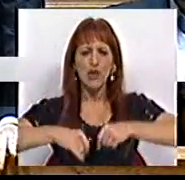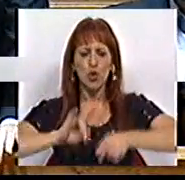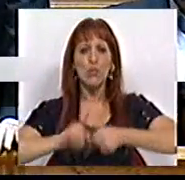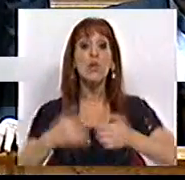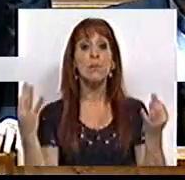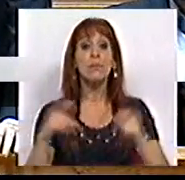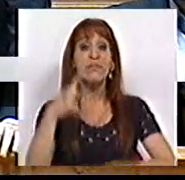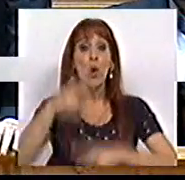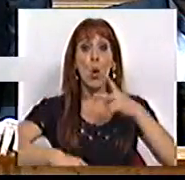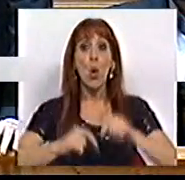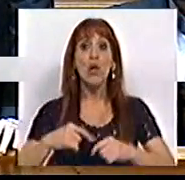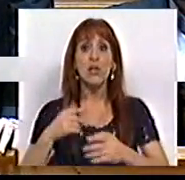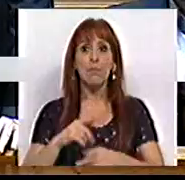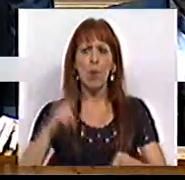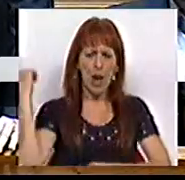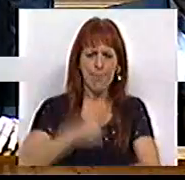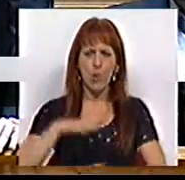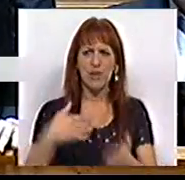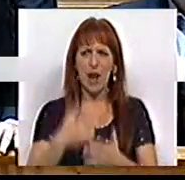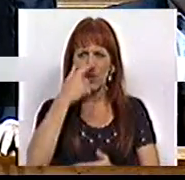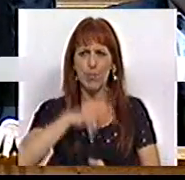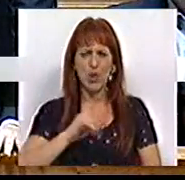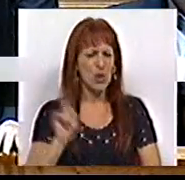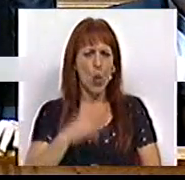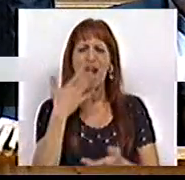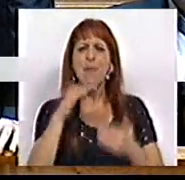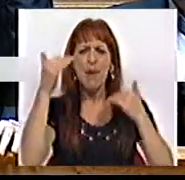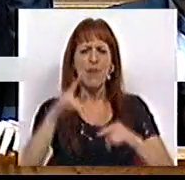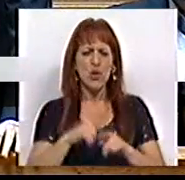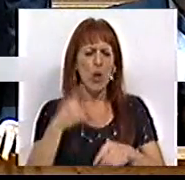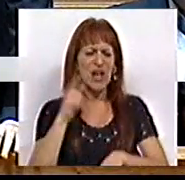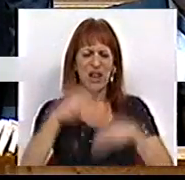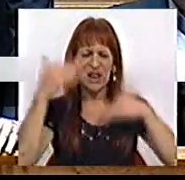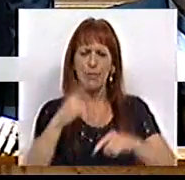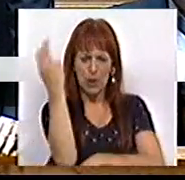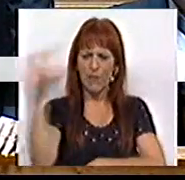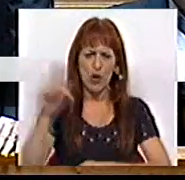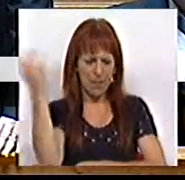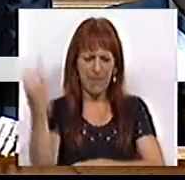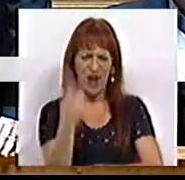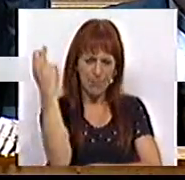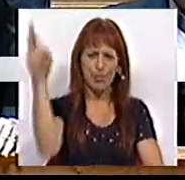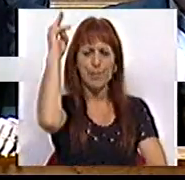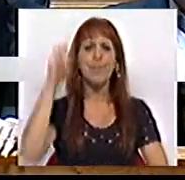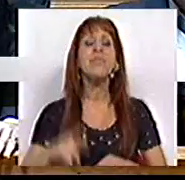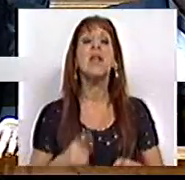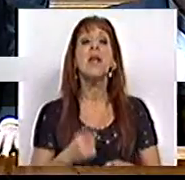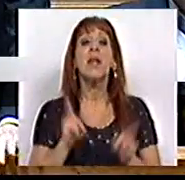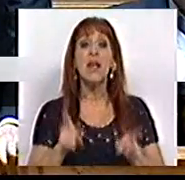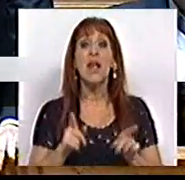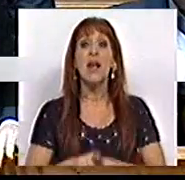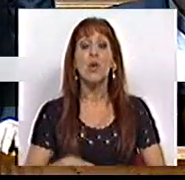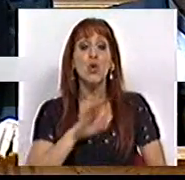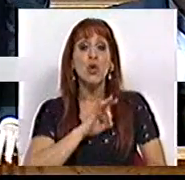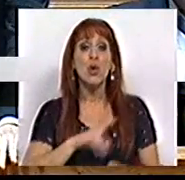que de facto os cortes que têm vindo a impor aos portugueses não são transitórios, não são temporários, são definitivos, são para ficar. E que era